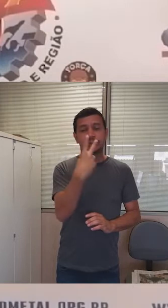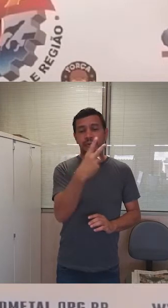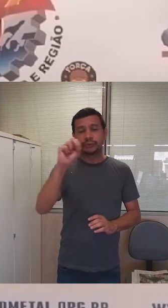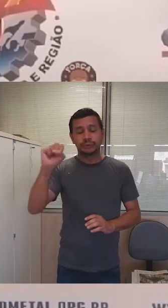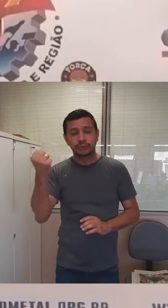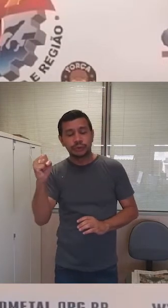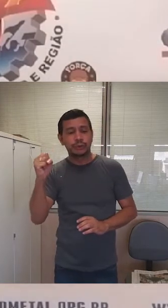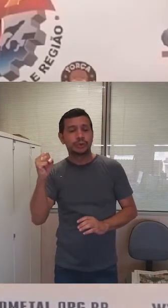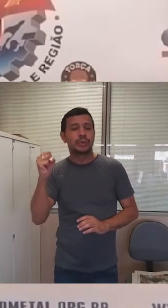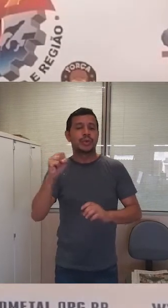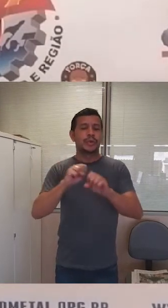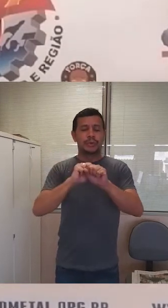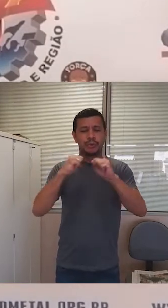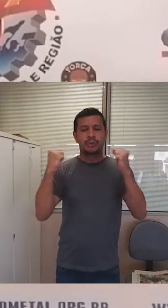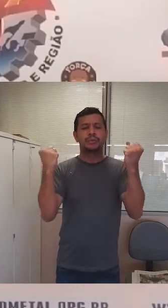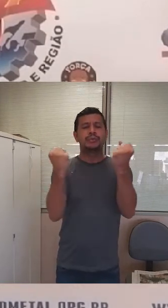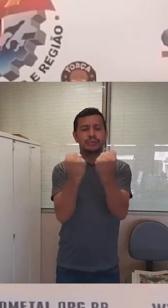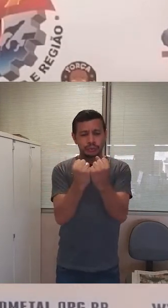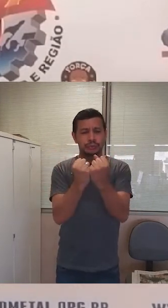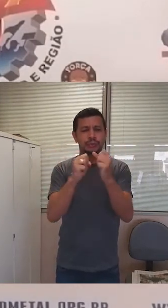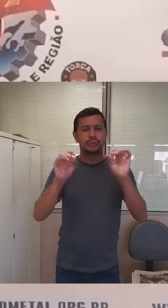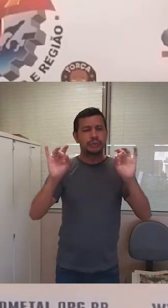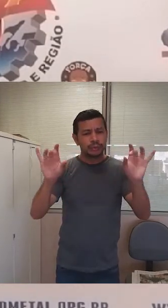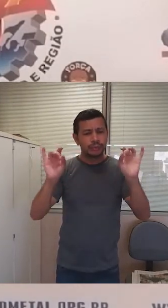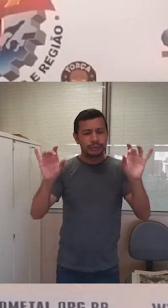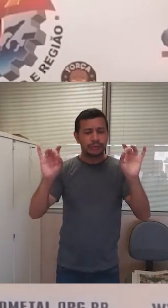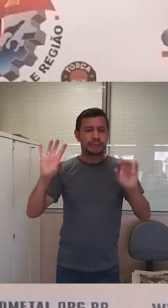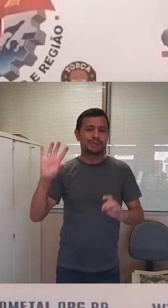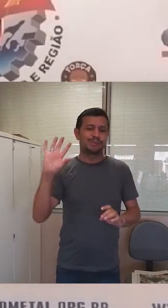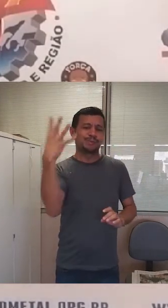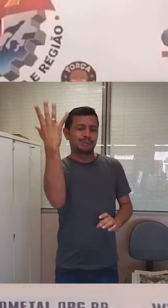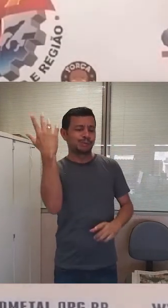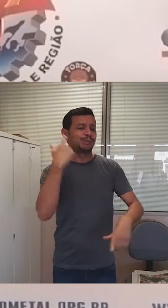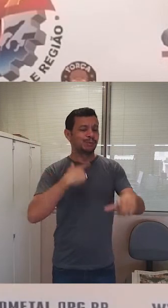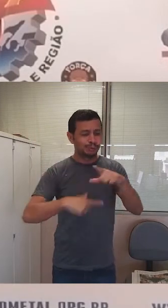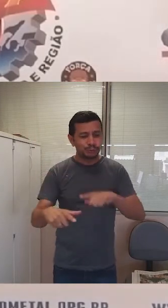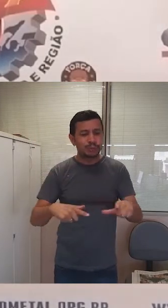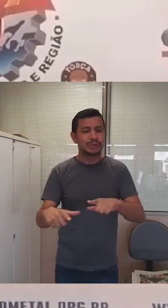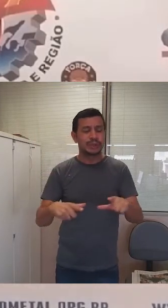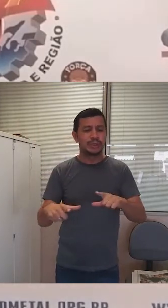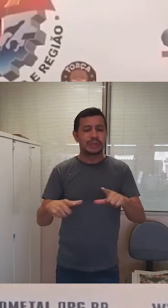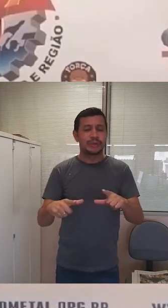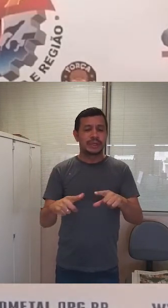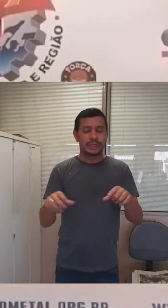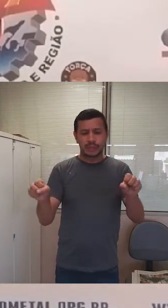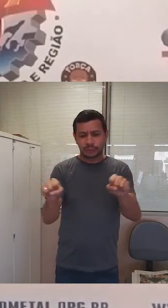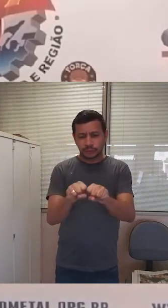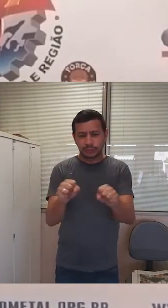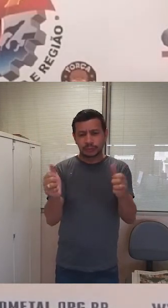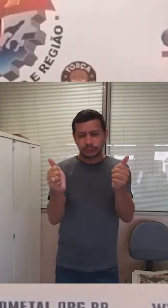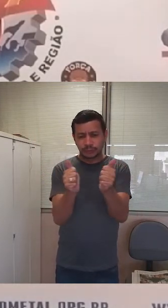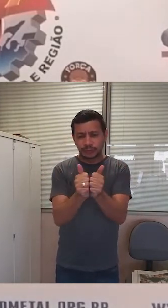acontece o ato em memória das vítimas de acidentes e doenças do trabalho. A atividade é organizada pelo